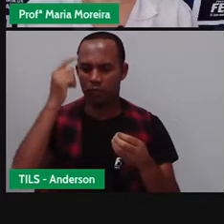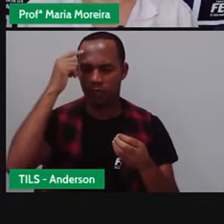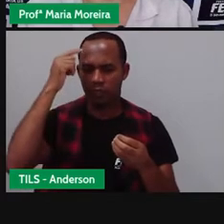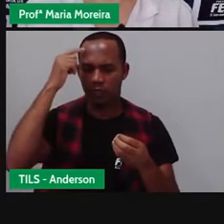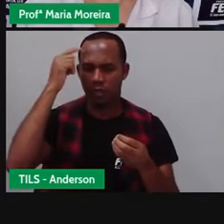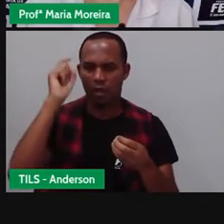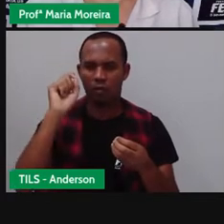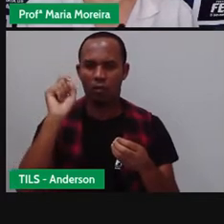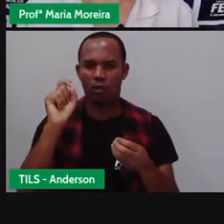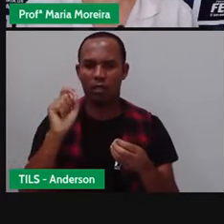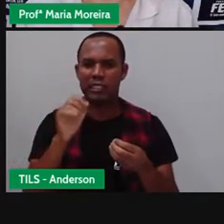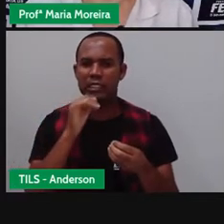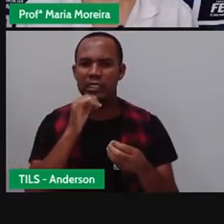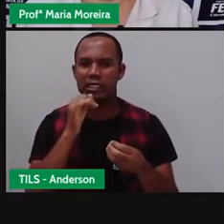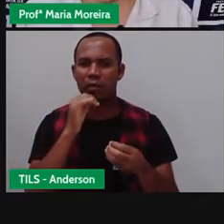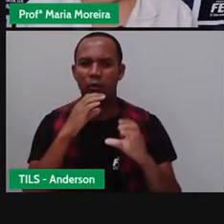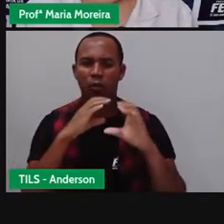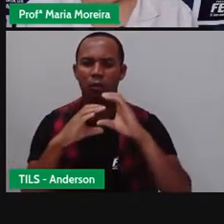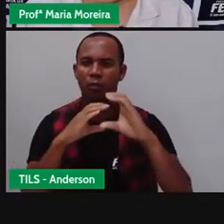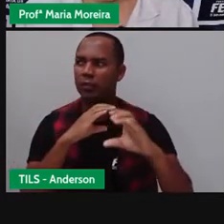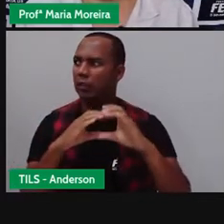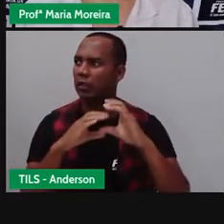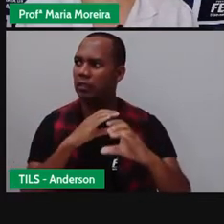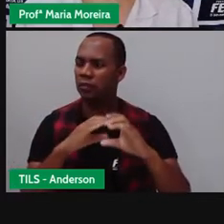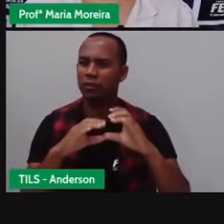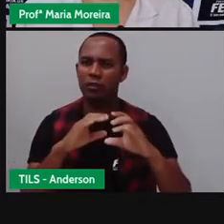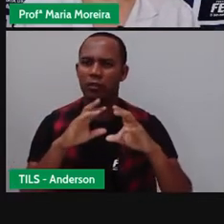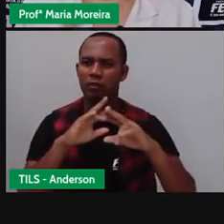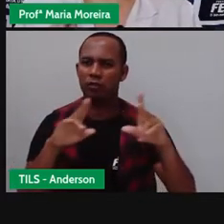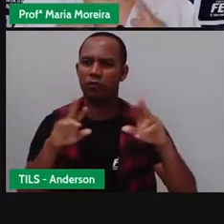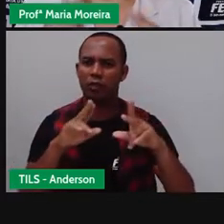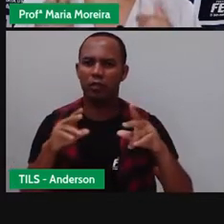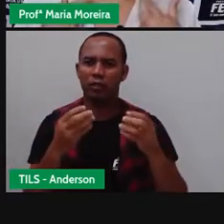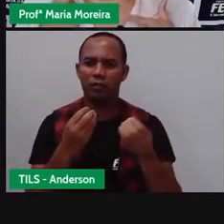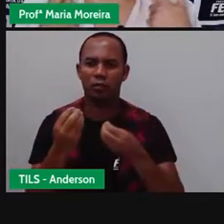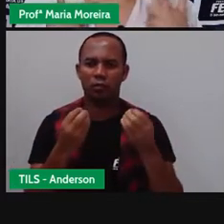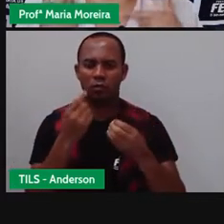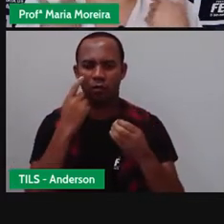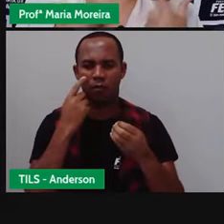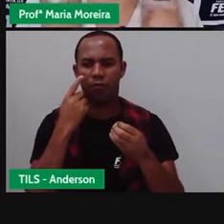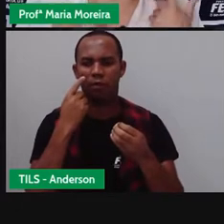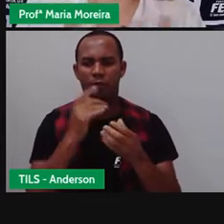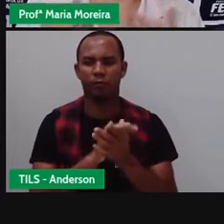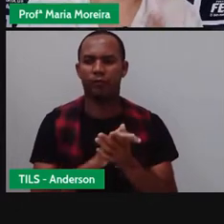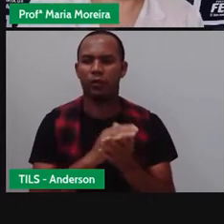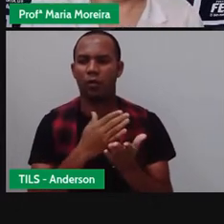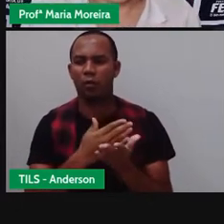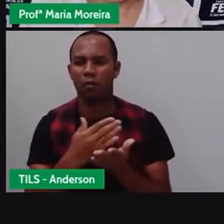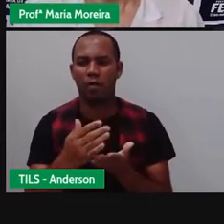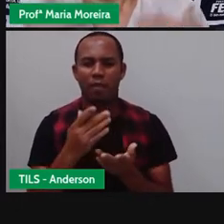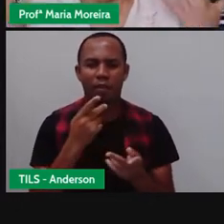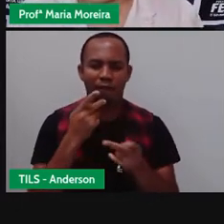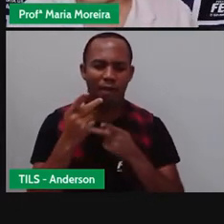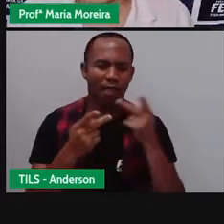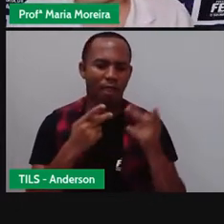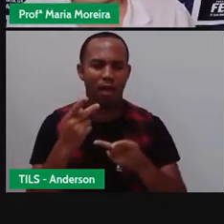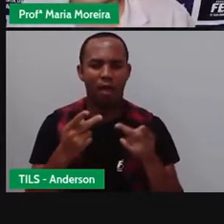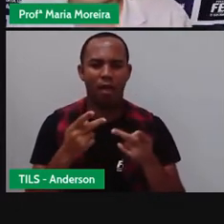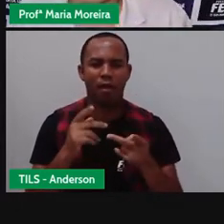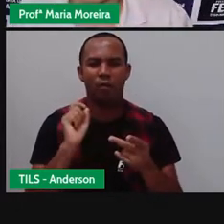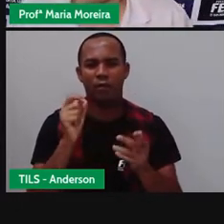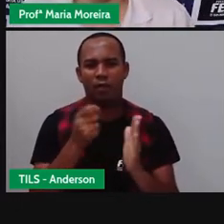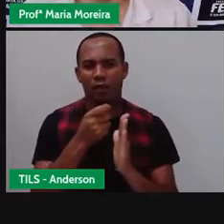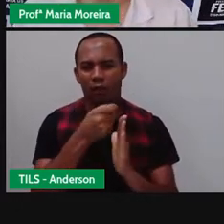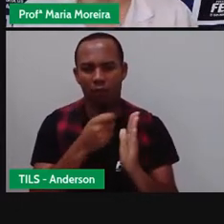linguagem, o quê? Não verbal. E aí, depois o homem começa a tagarelar, começa a falar, depois vem a